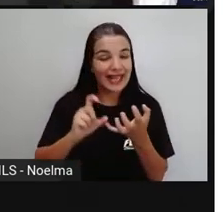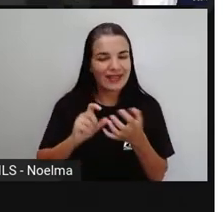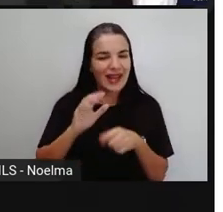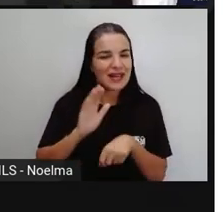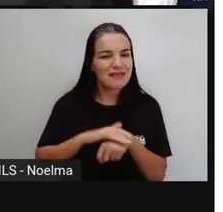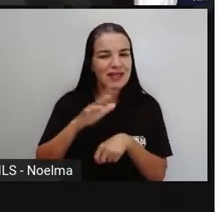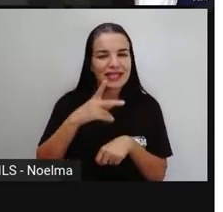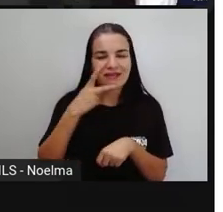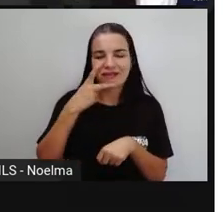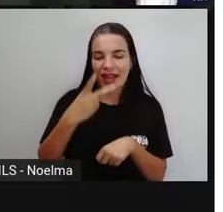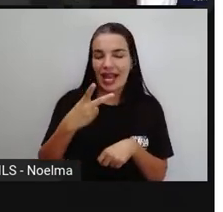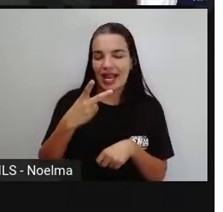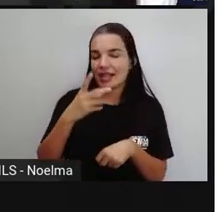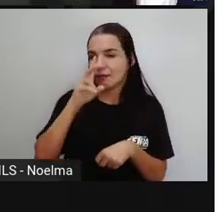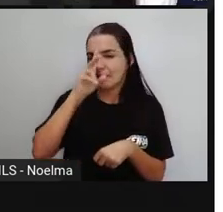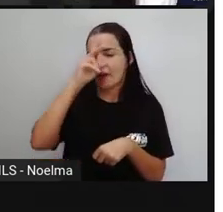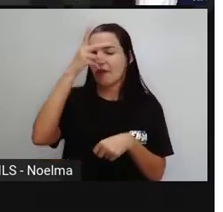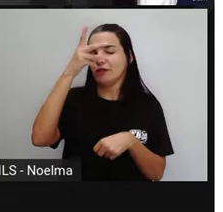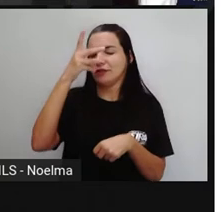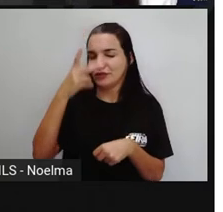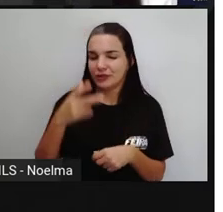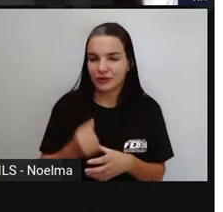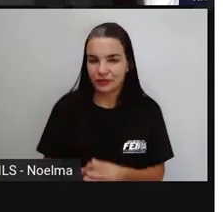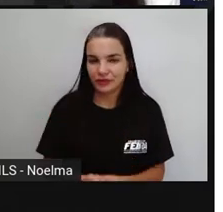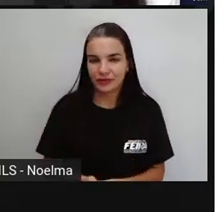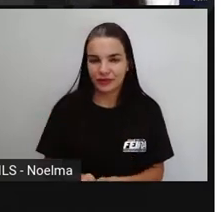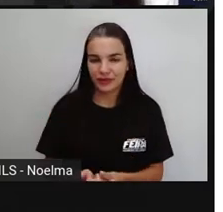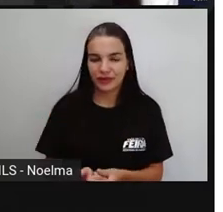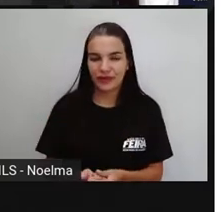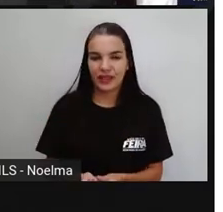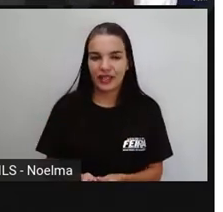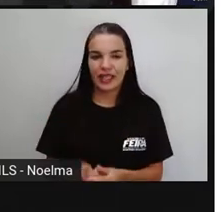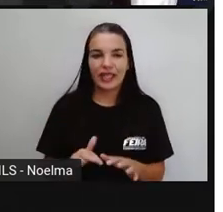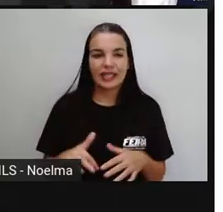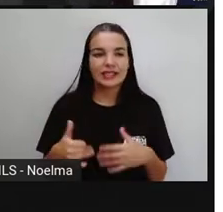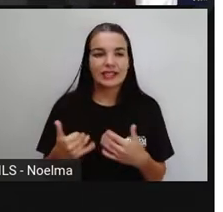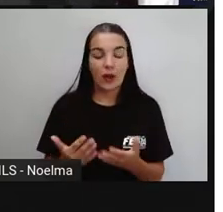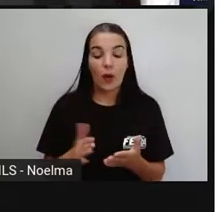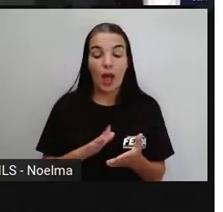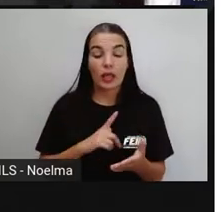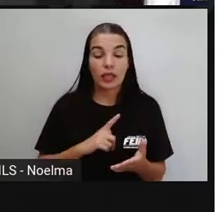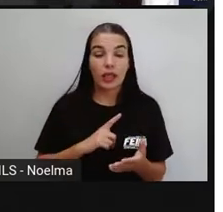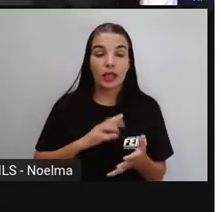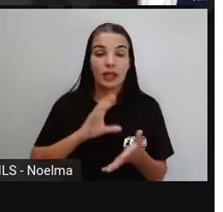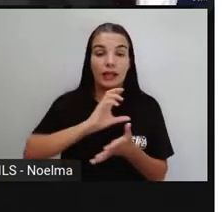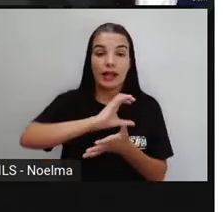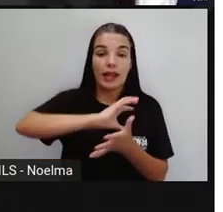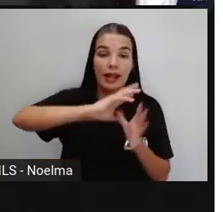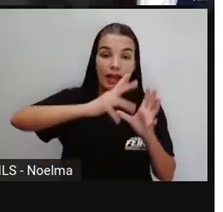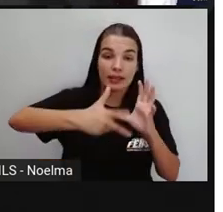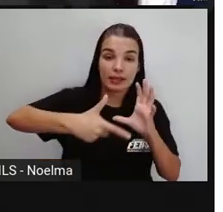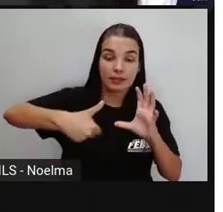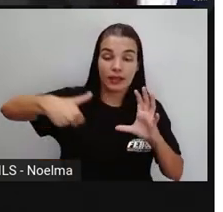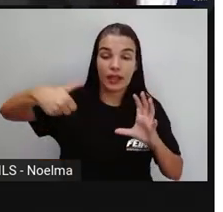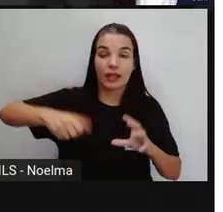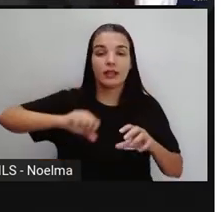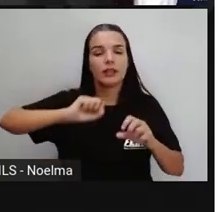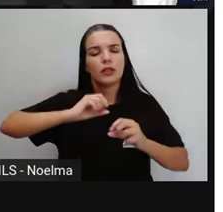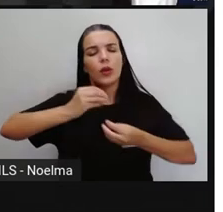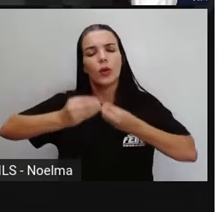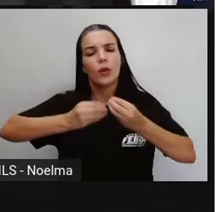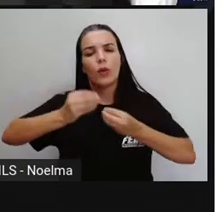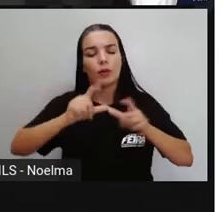gente pronuncia com mais ênfase, com mais força. E aí são classificadas de forma diferente dependendo da